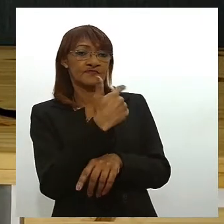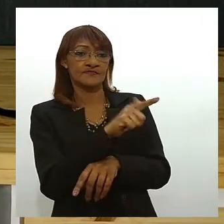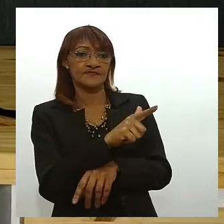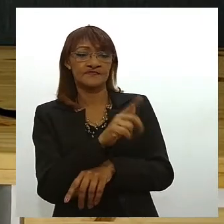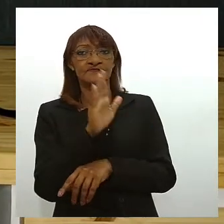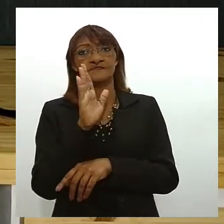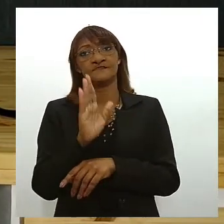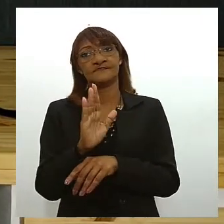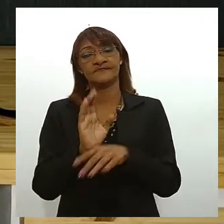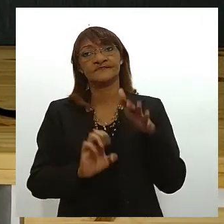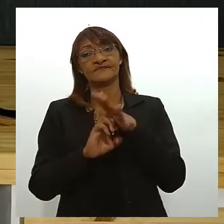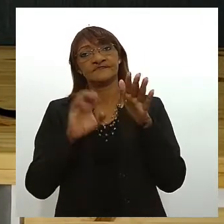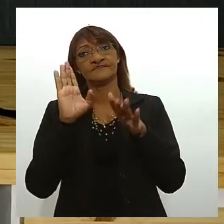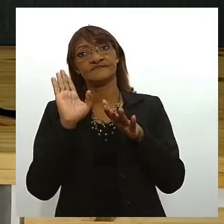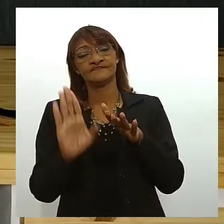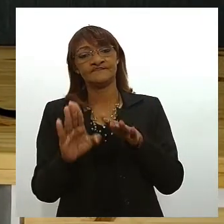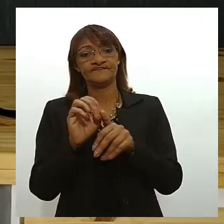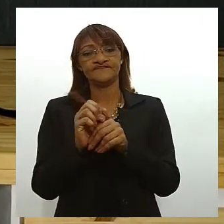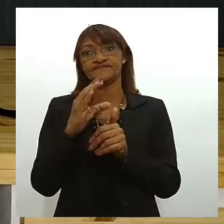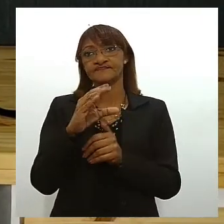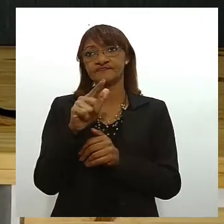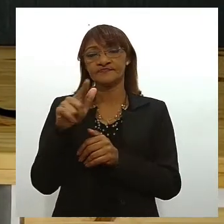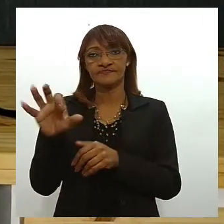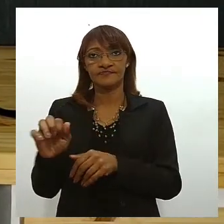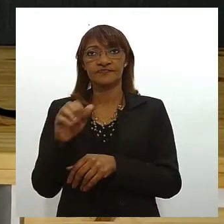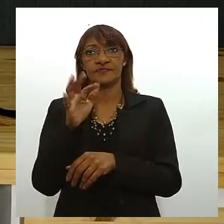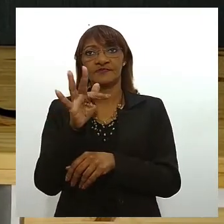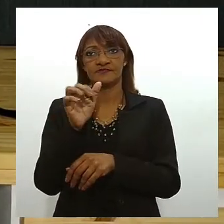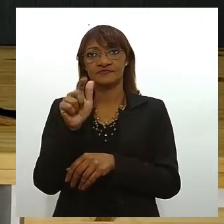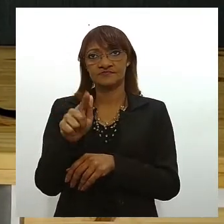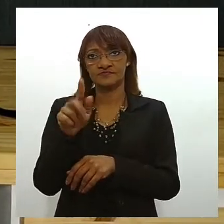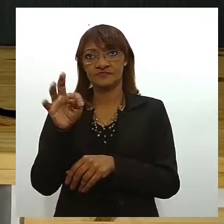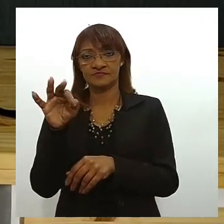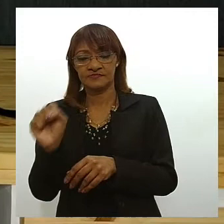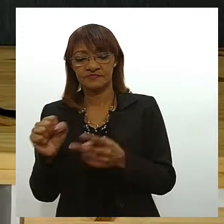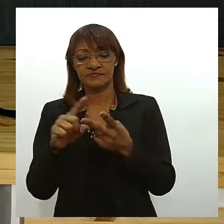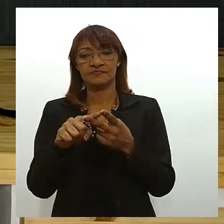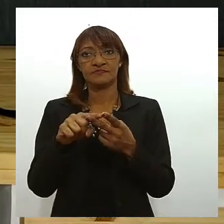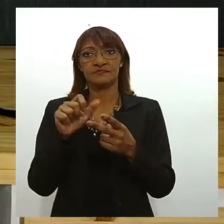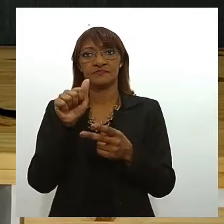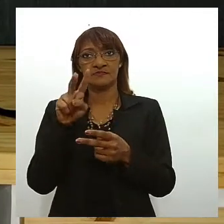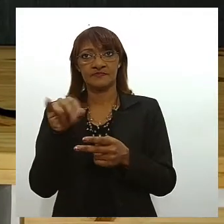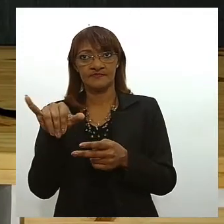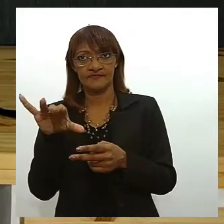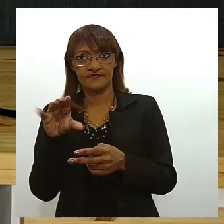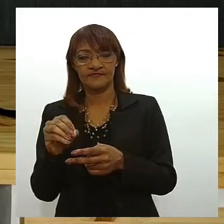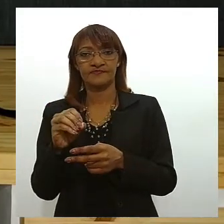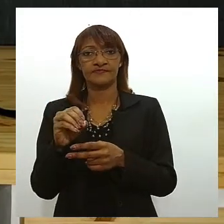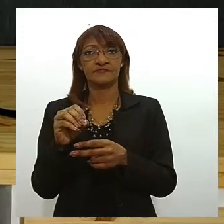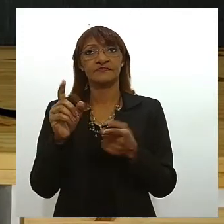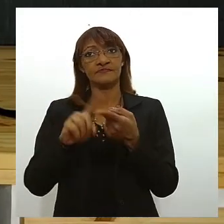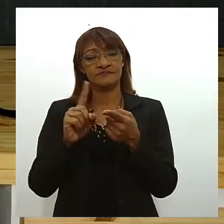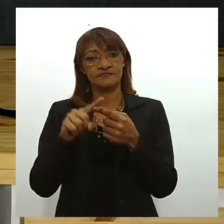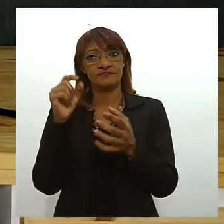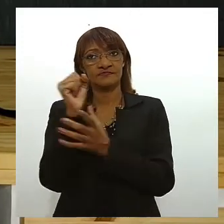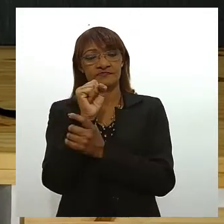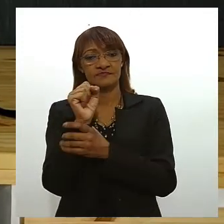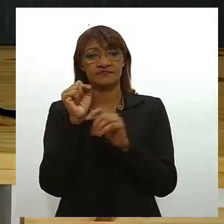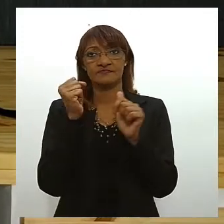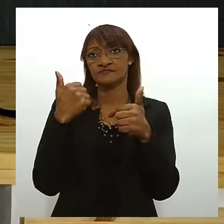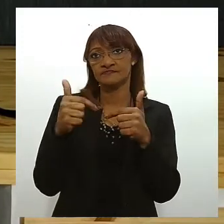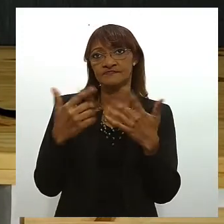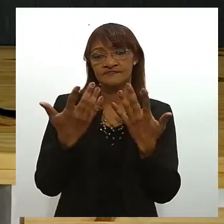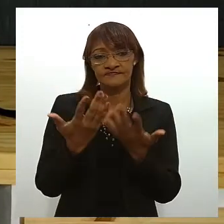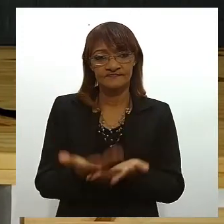empregado do regime CLT como FGTS aviso prévio seguro desemprego e a gente sabe que hoje em dia o número de profissionais